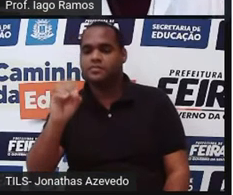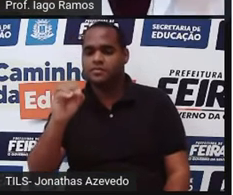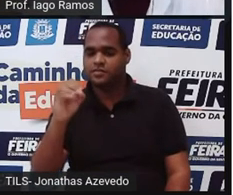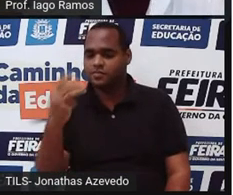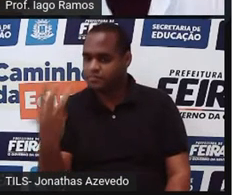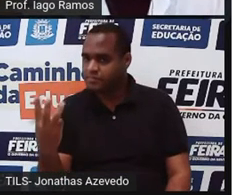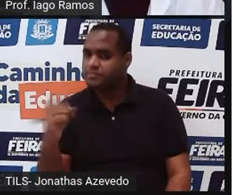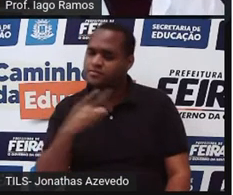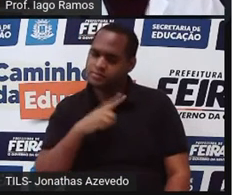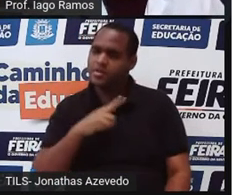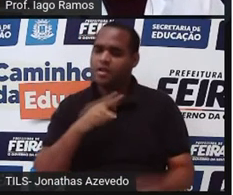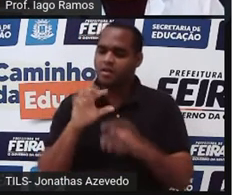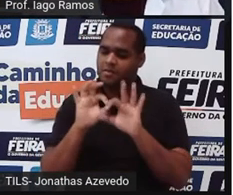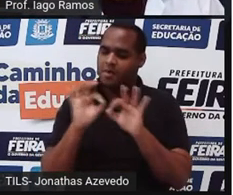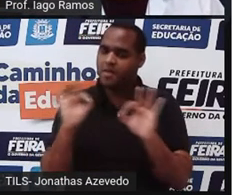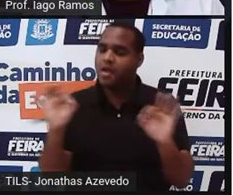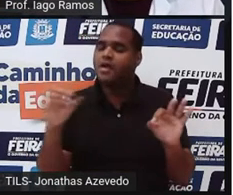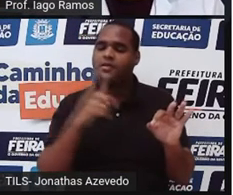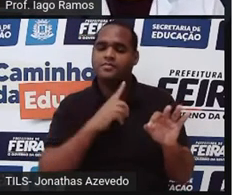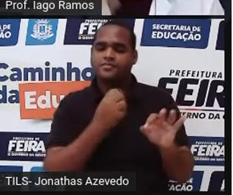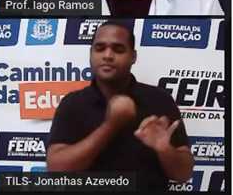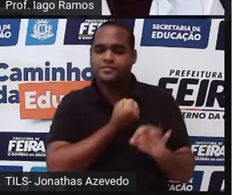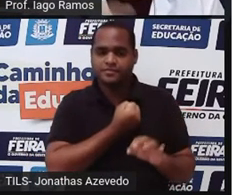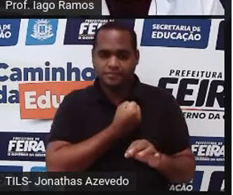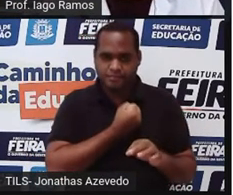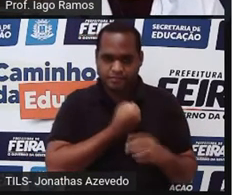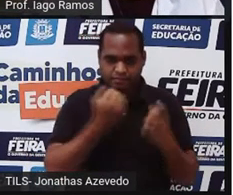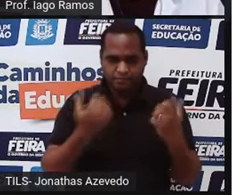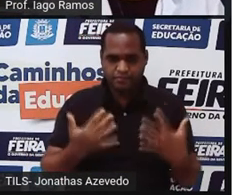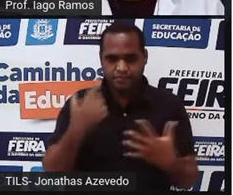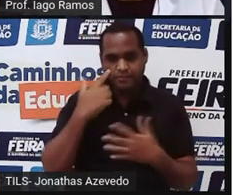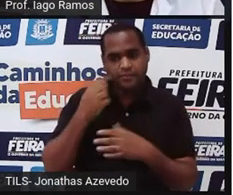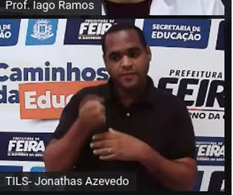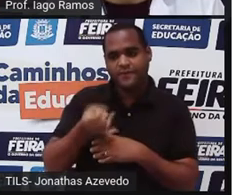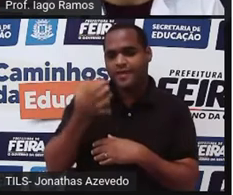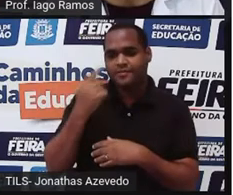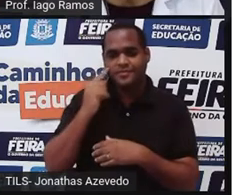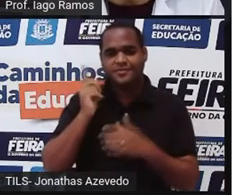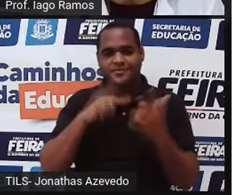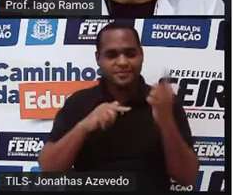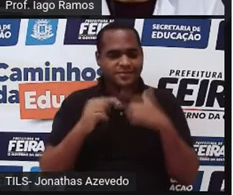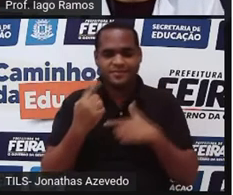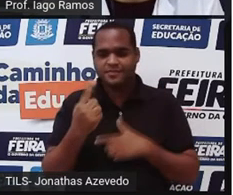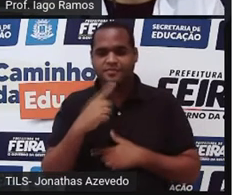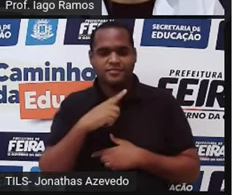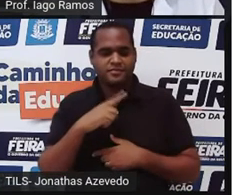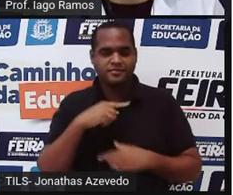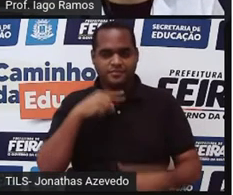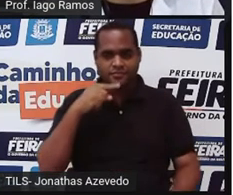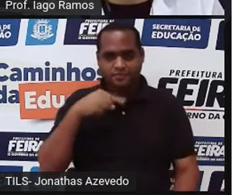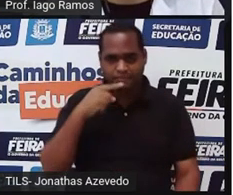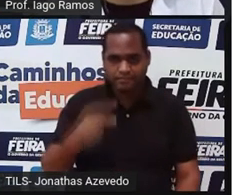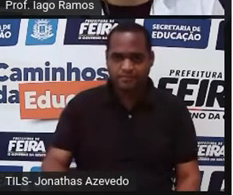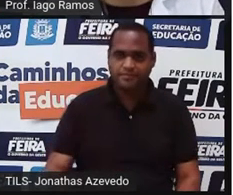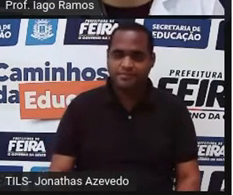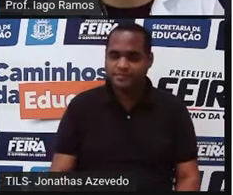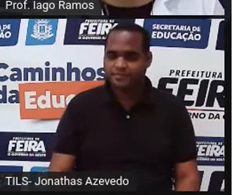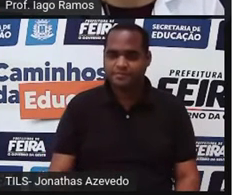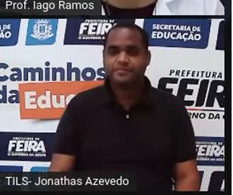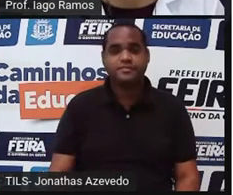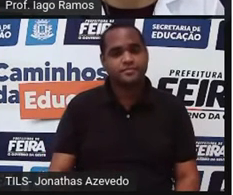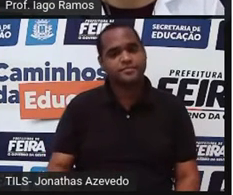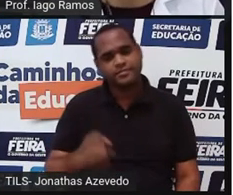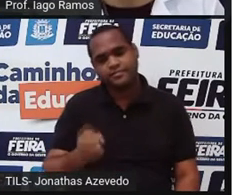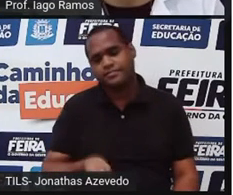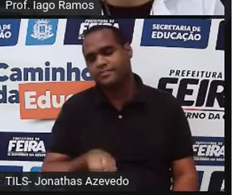existe uma infinidade de números. E é por isso que a gente não consegue escrever uma 1. Mas quais são os números gerados